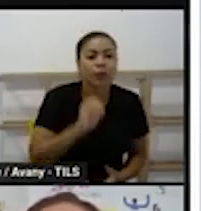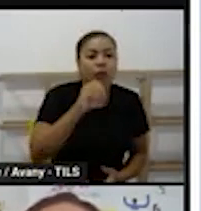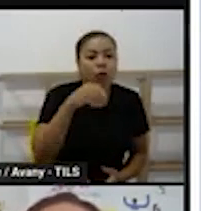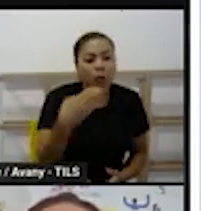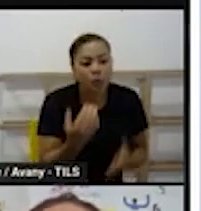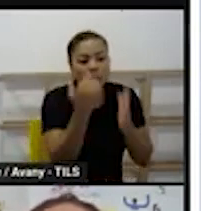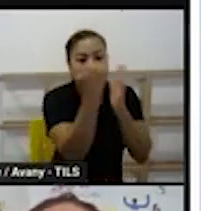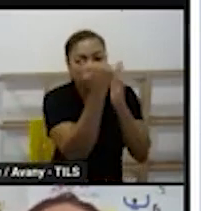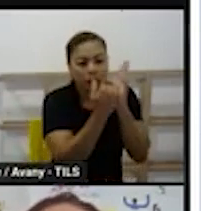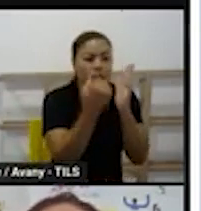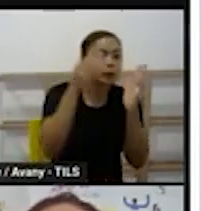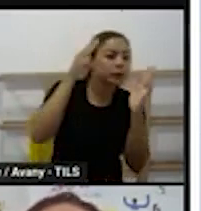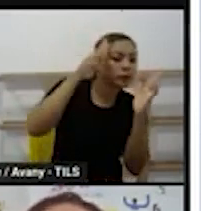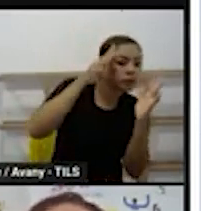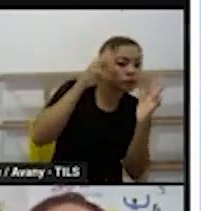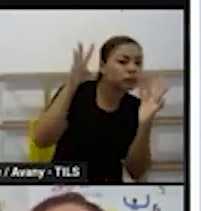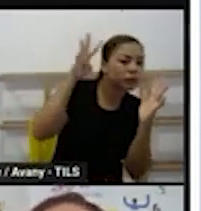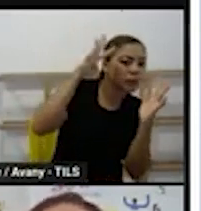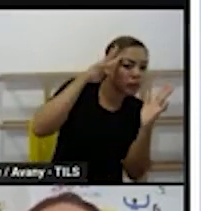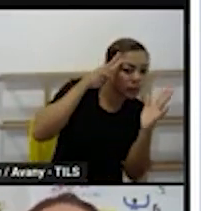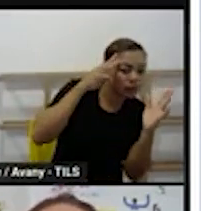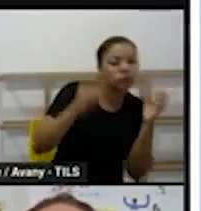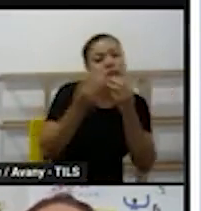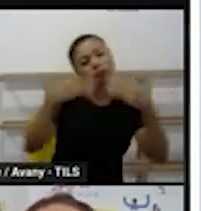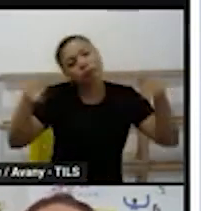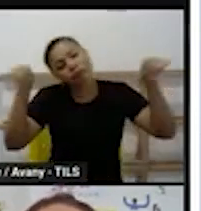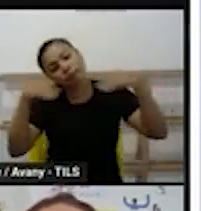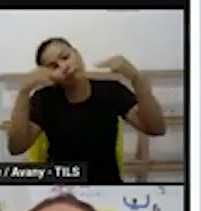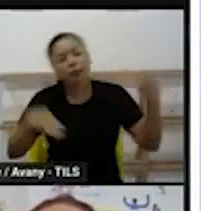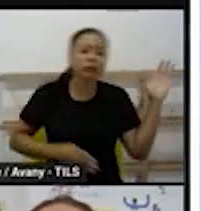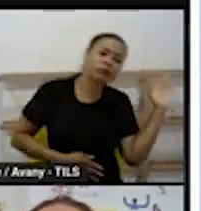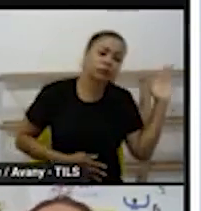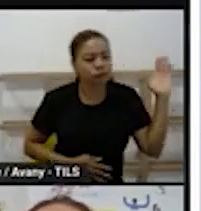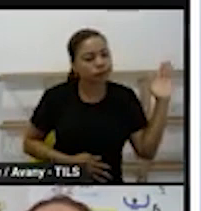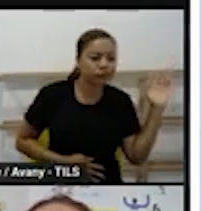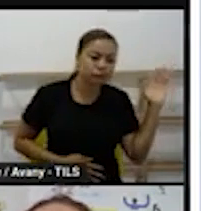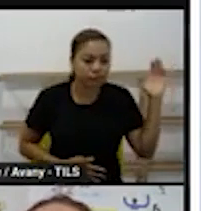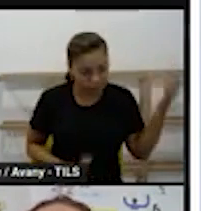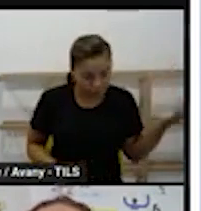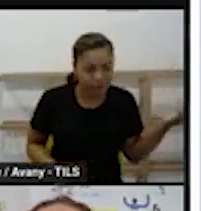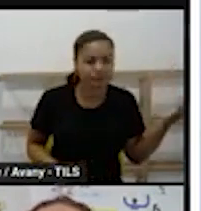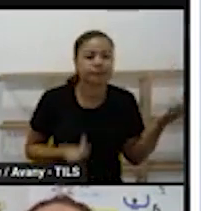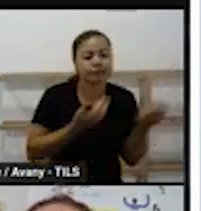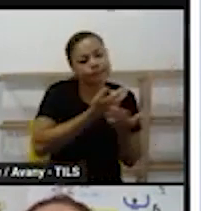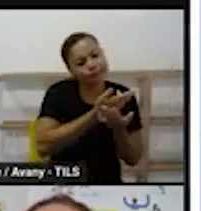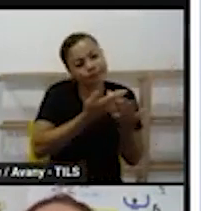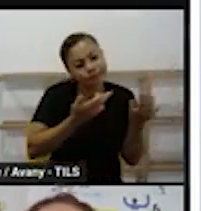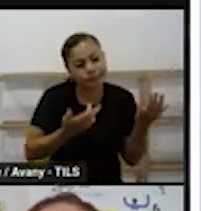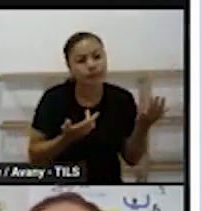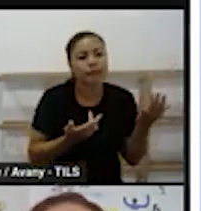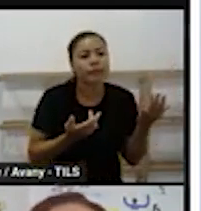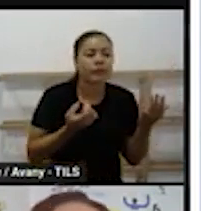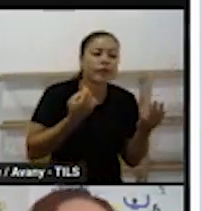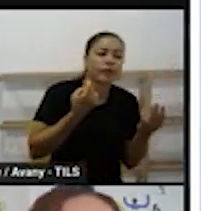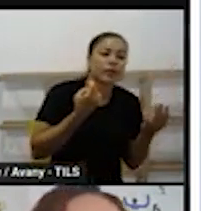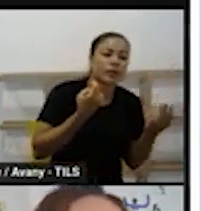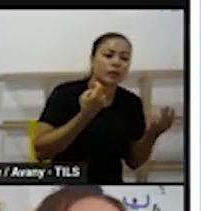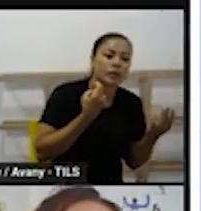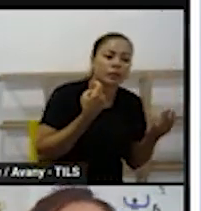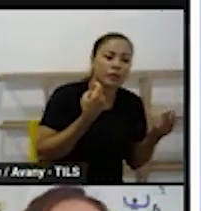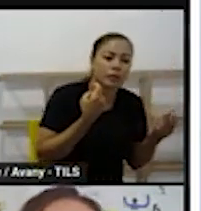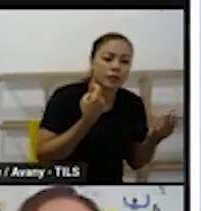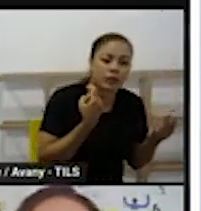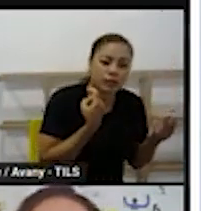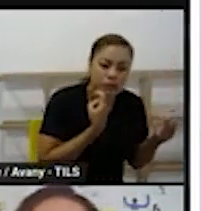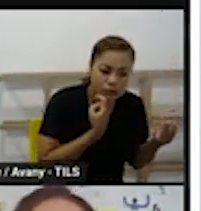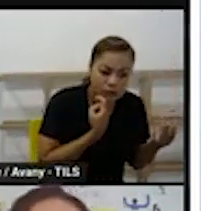leitura quarto envolvendo música e dança ateliê e na sexta também situações do cotidiano